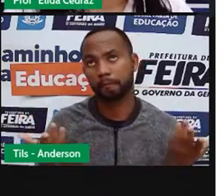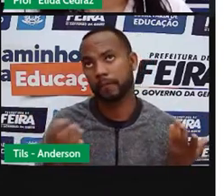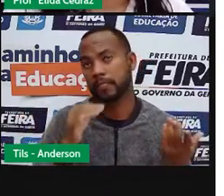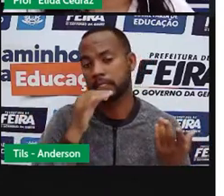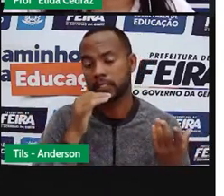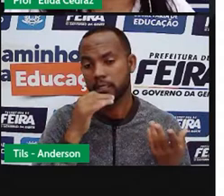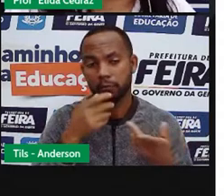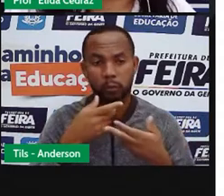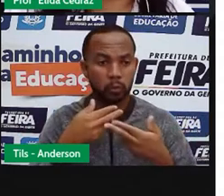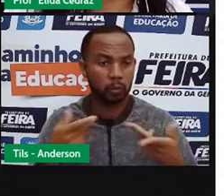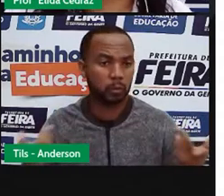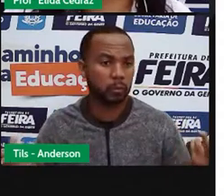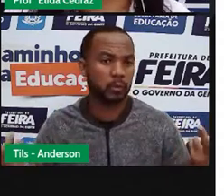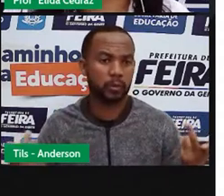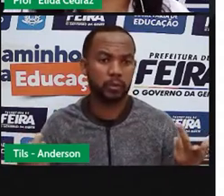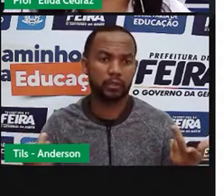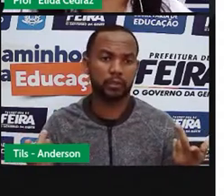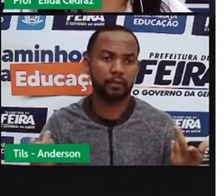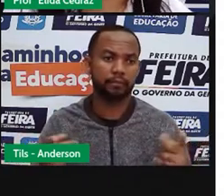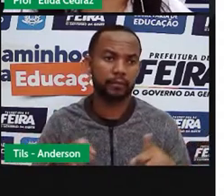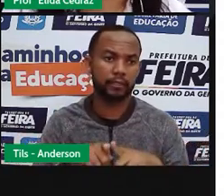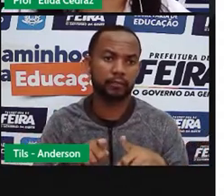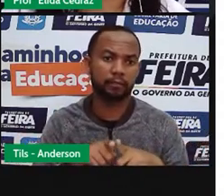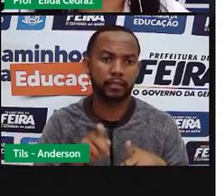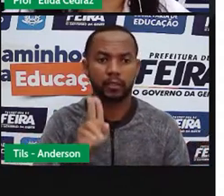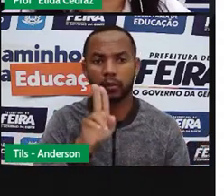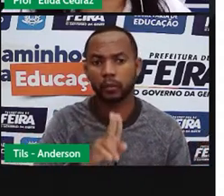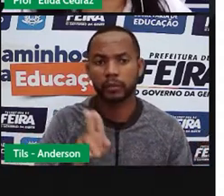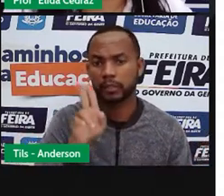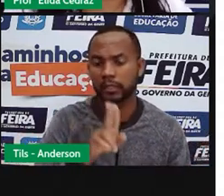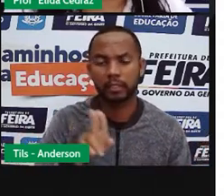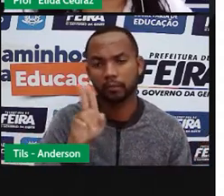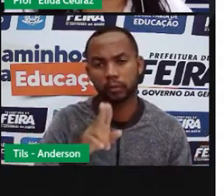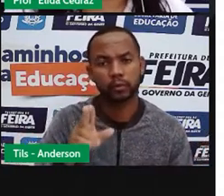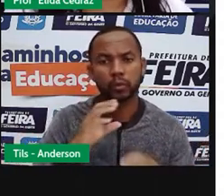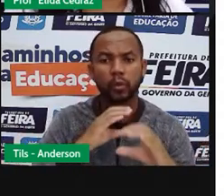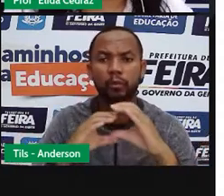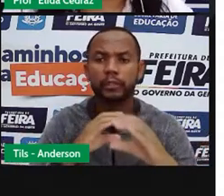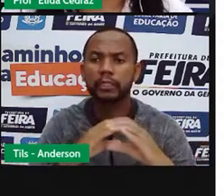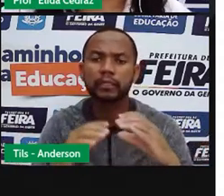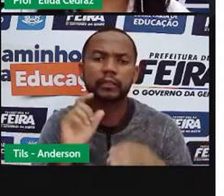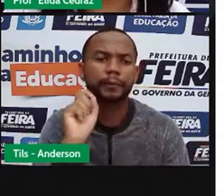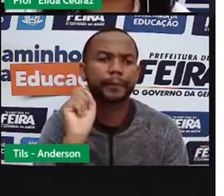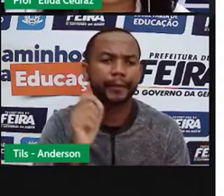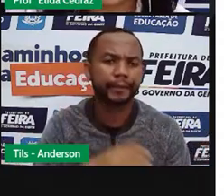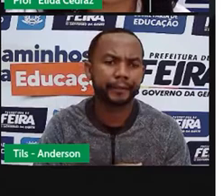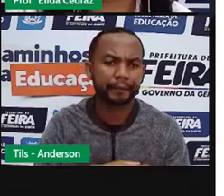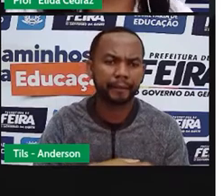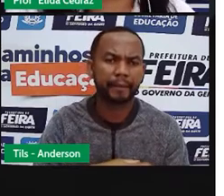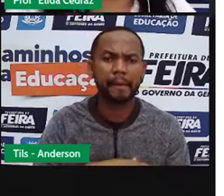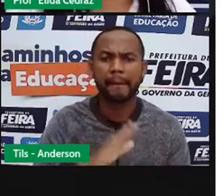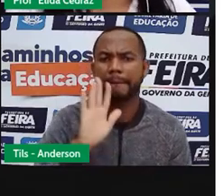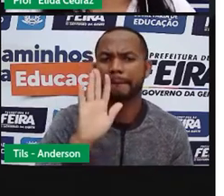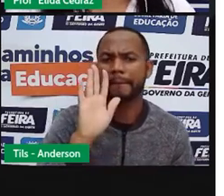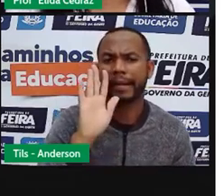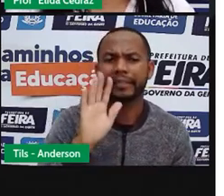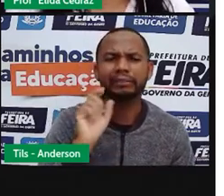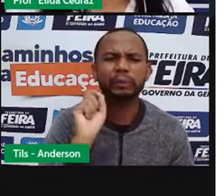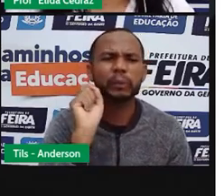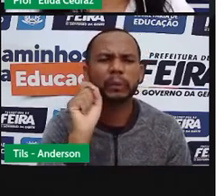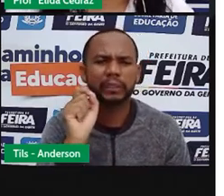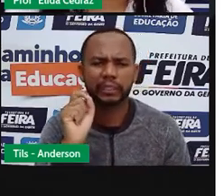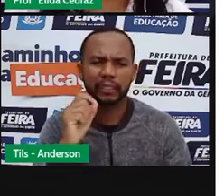objetos, instrumentos que usamos para nos comunicar. Mas tipos de meios de